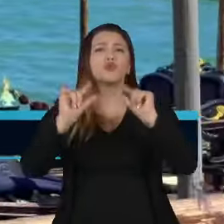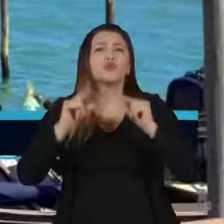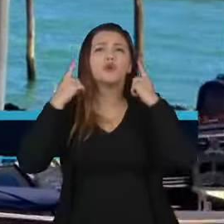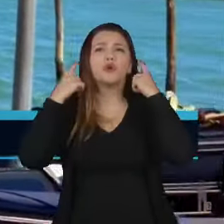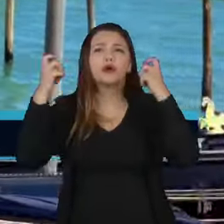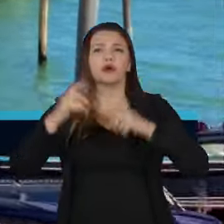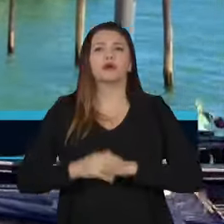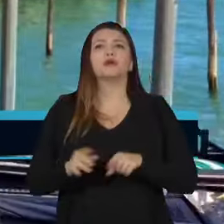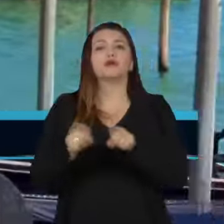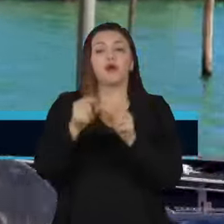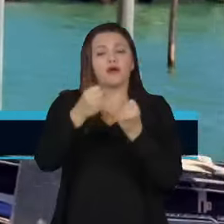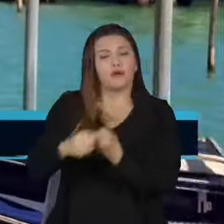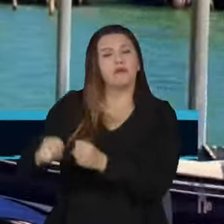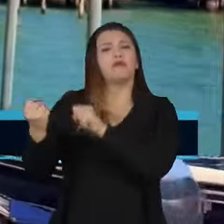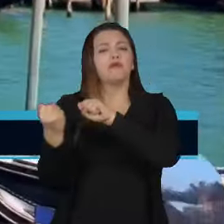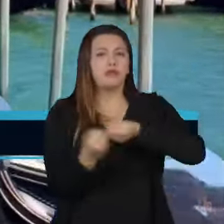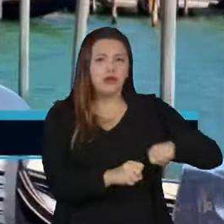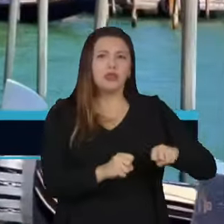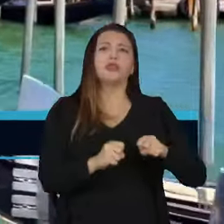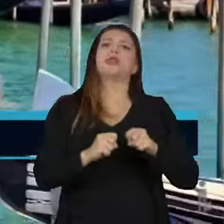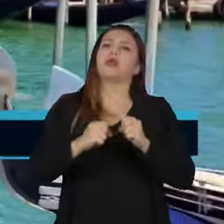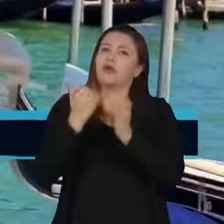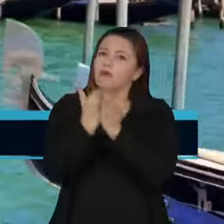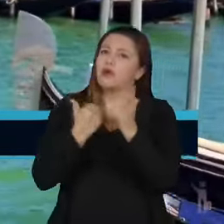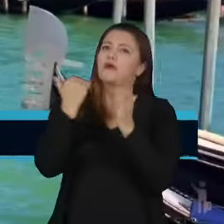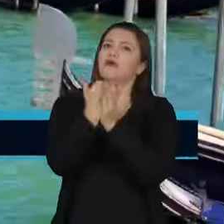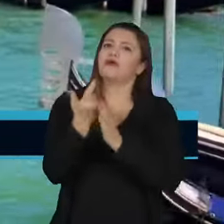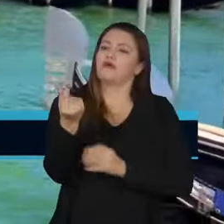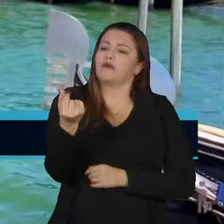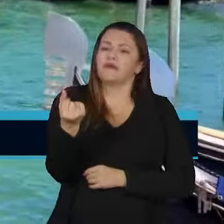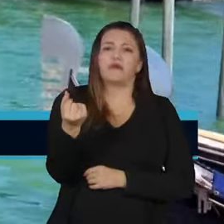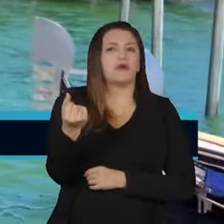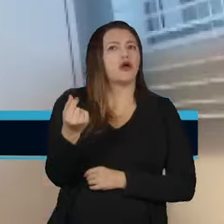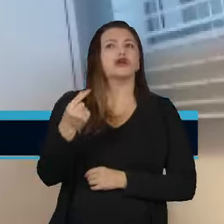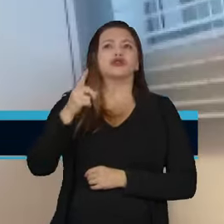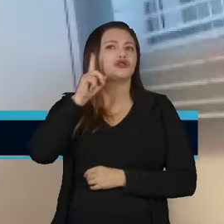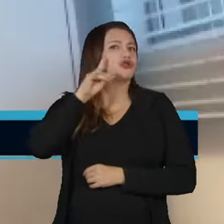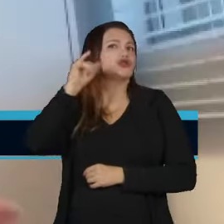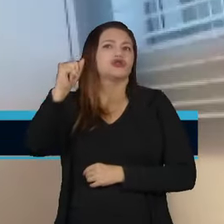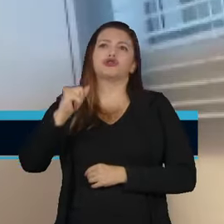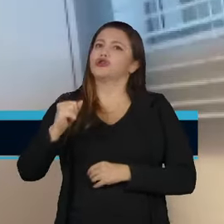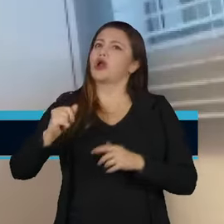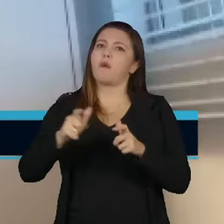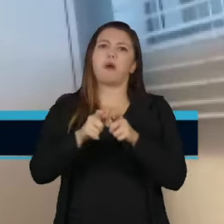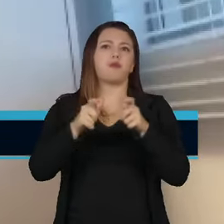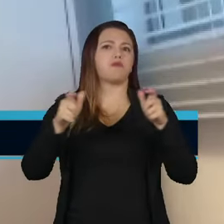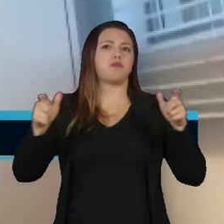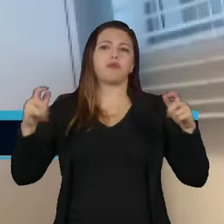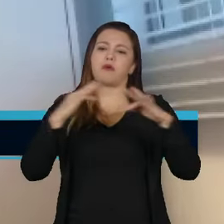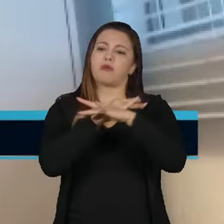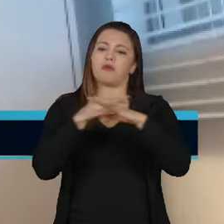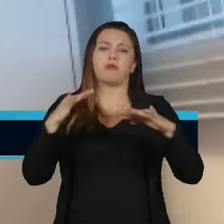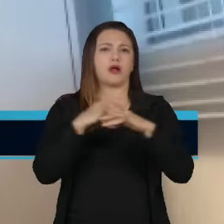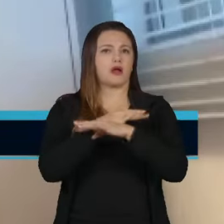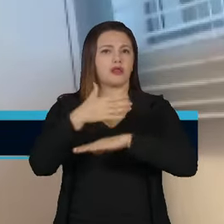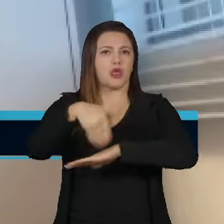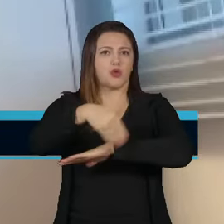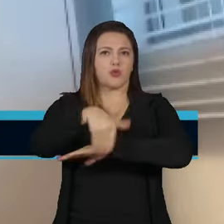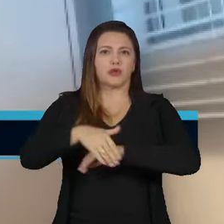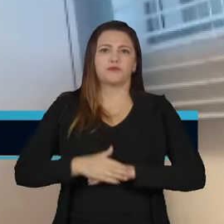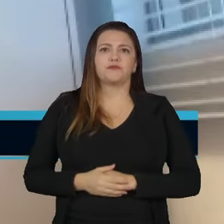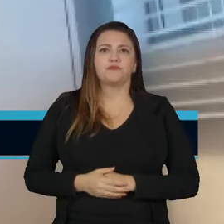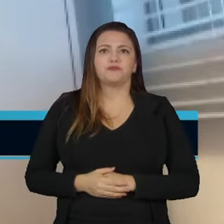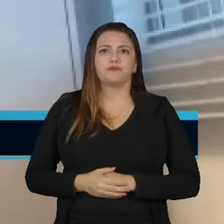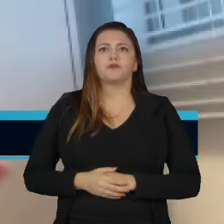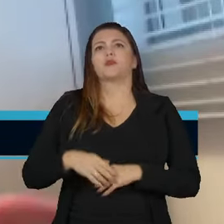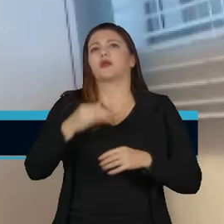a Veneza tem cobrado taxas de estrangeiros nos dias de maior lotação das ruas. O que essas cidades querem fazer, de fato, como por exemplo